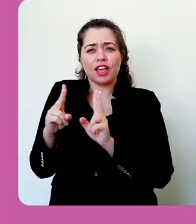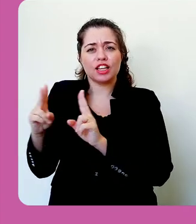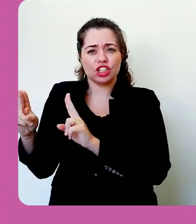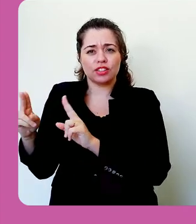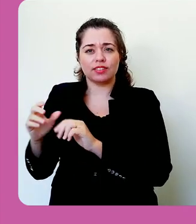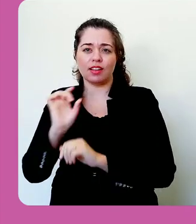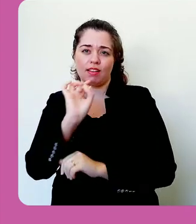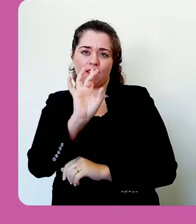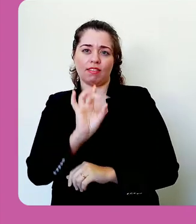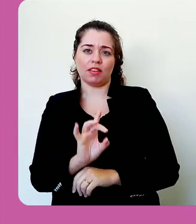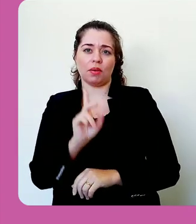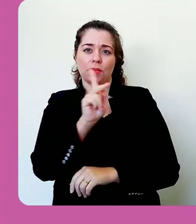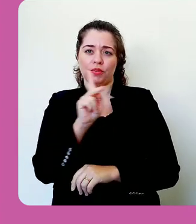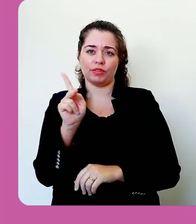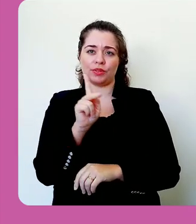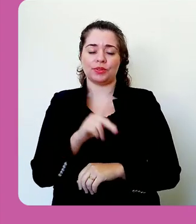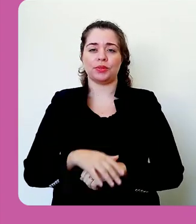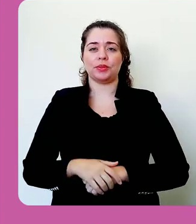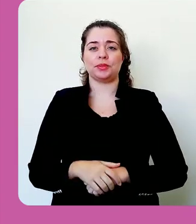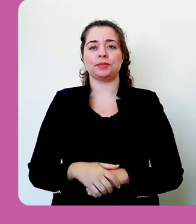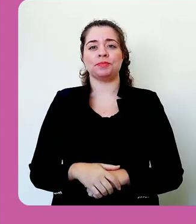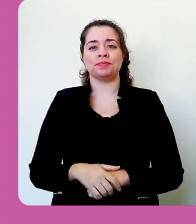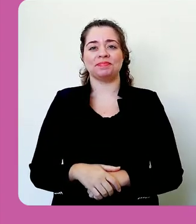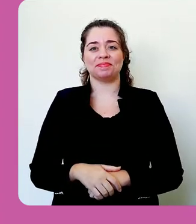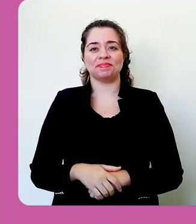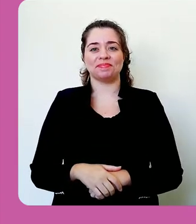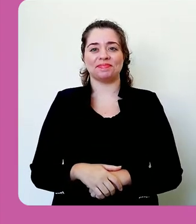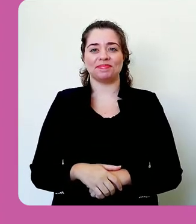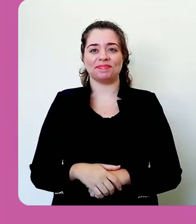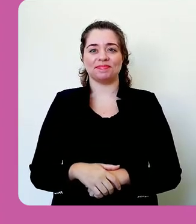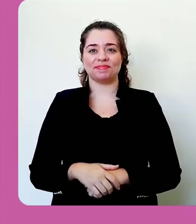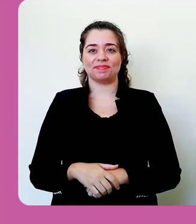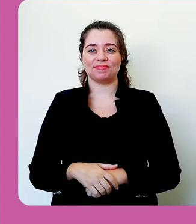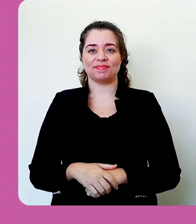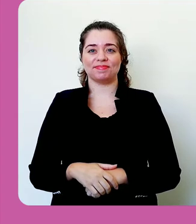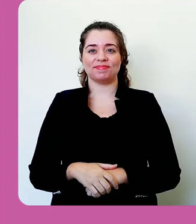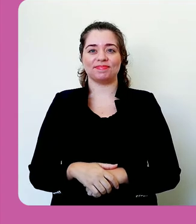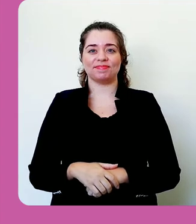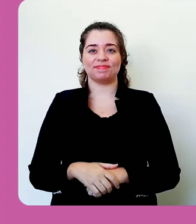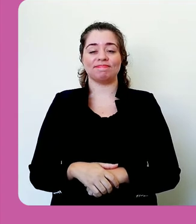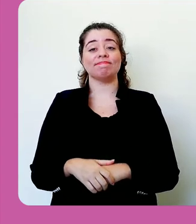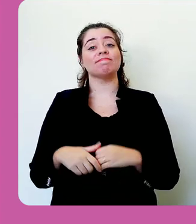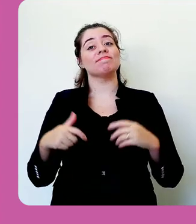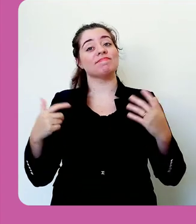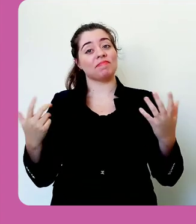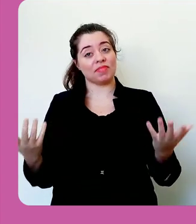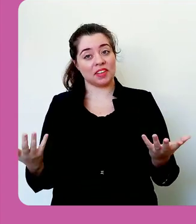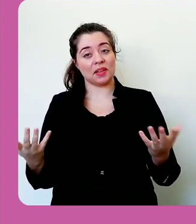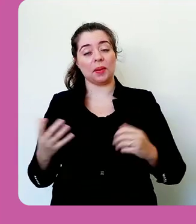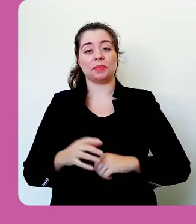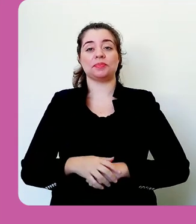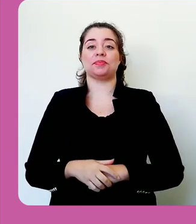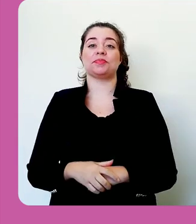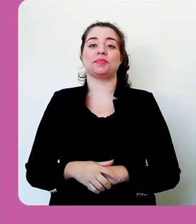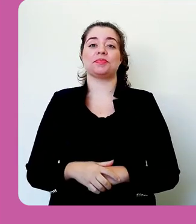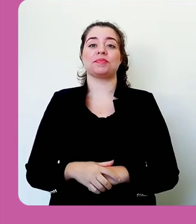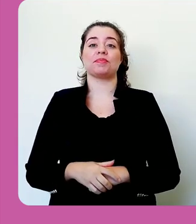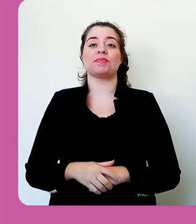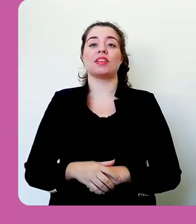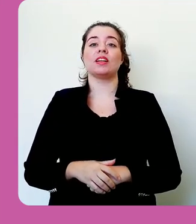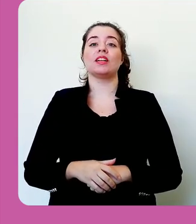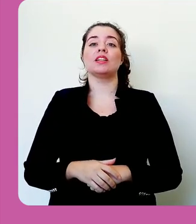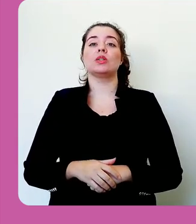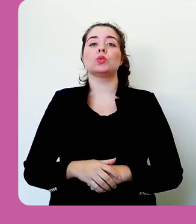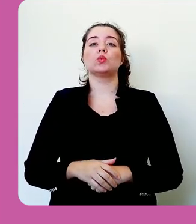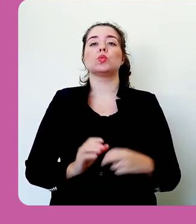novos papéis para cada um dos dois professores usuários que a gente escreveu. Bom, então eles